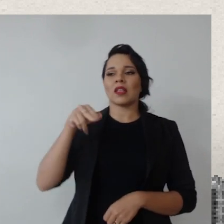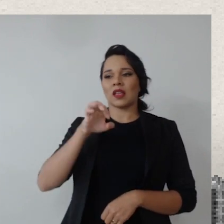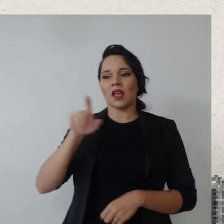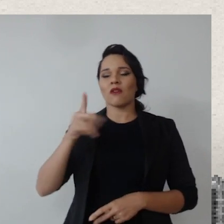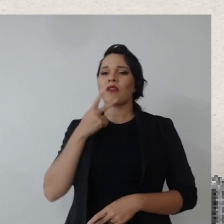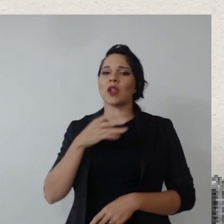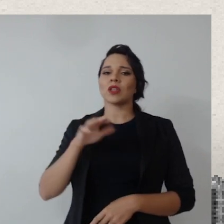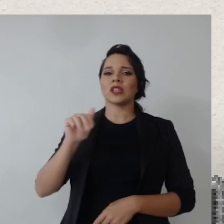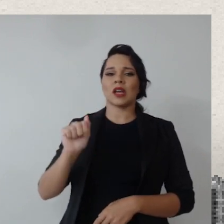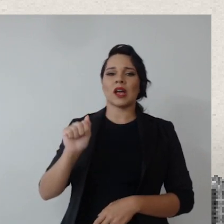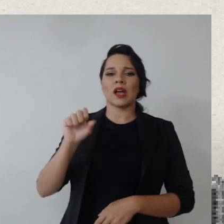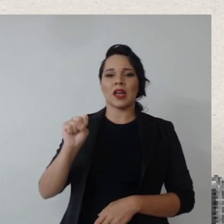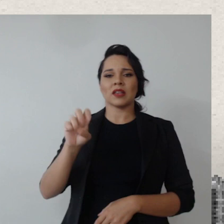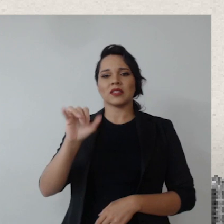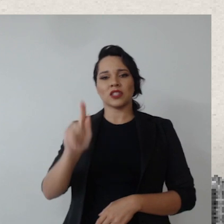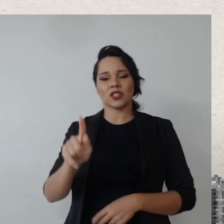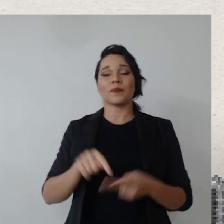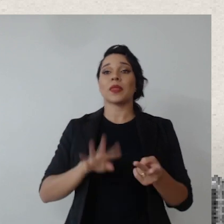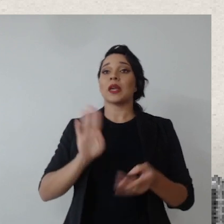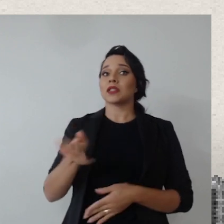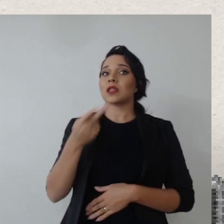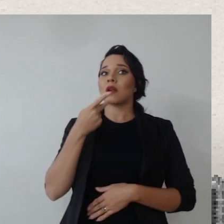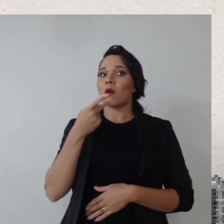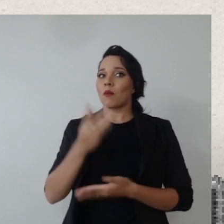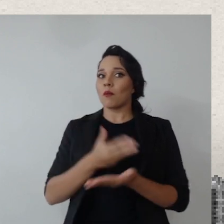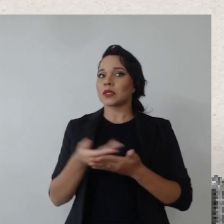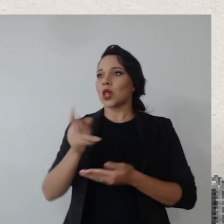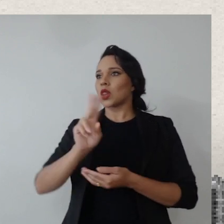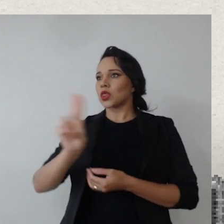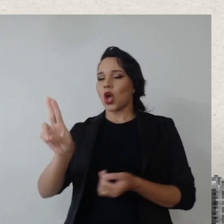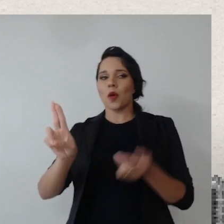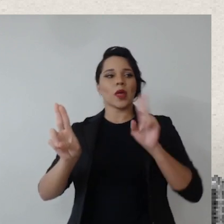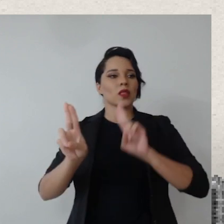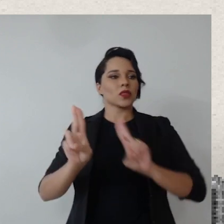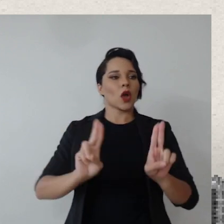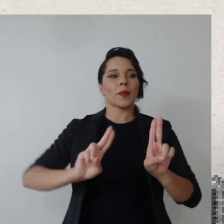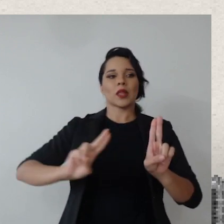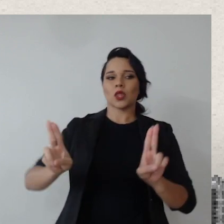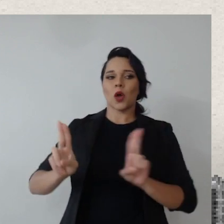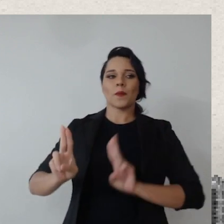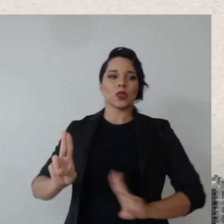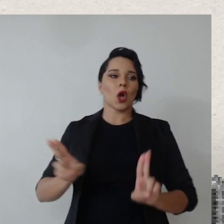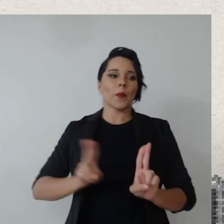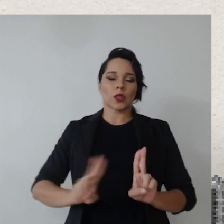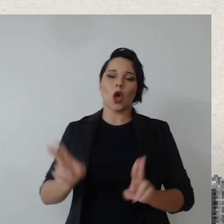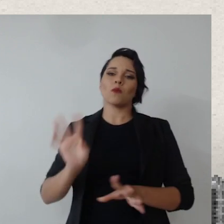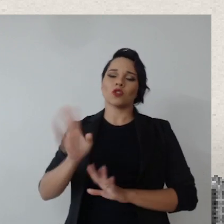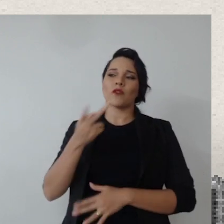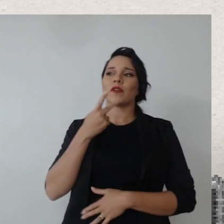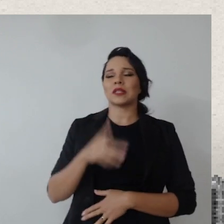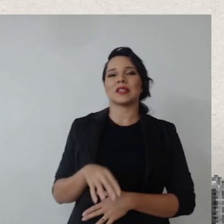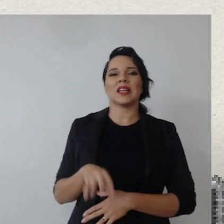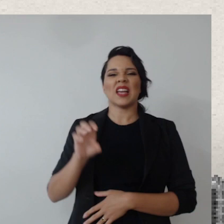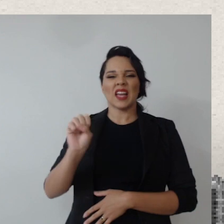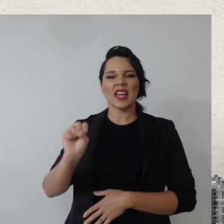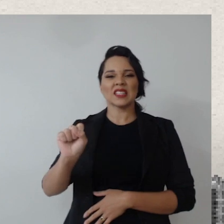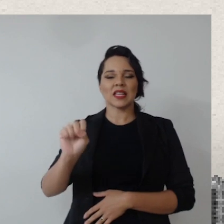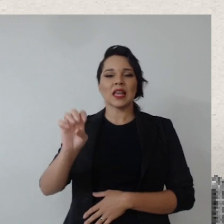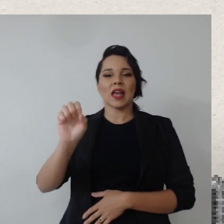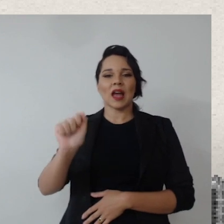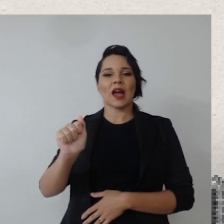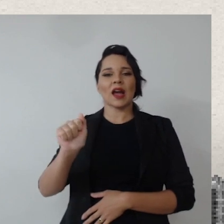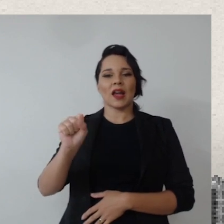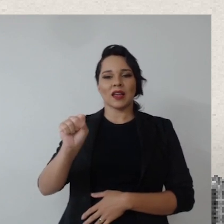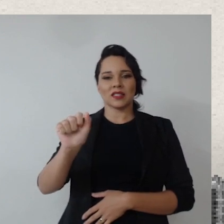Anel chamou de ESG, já estão começando a chamar, estão começando a botar como se fosse o embrulho de um presente, tá? Bota ESG, vamos botar